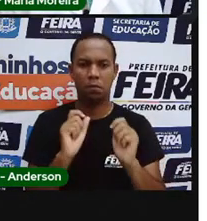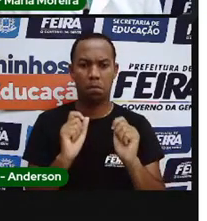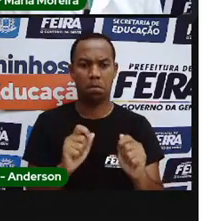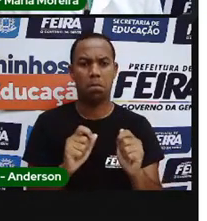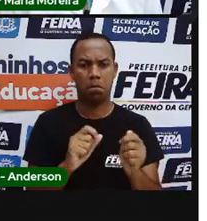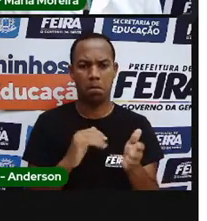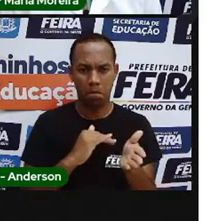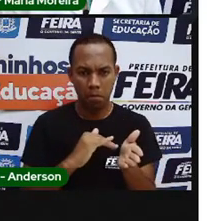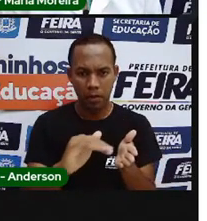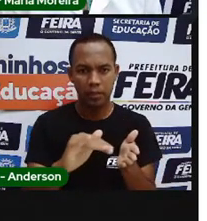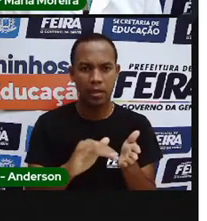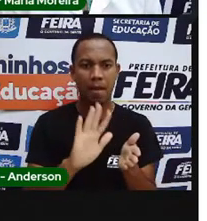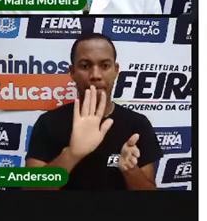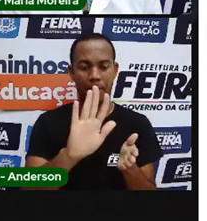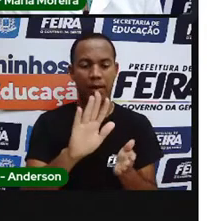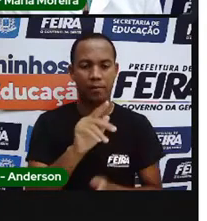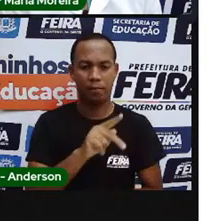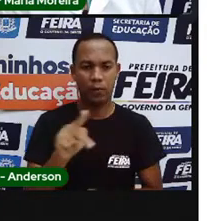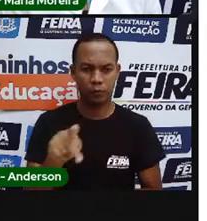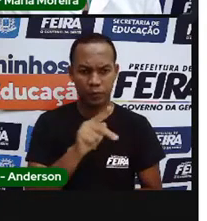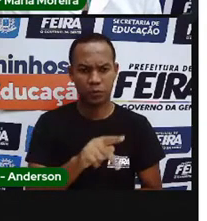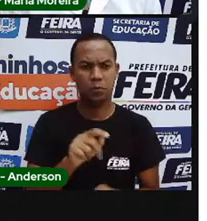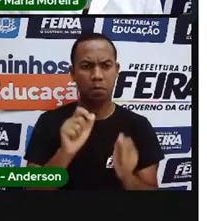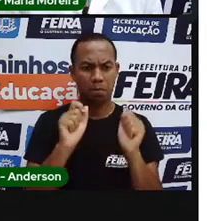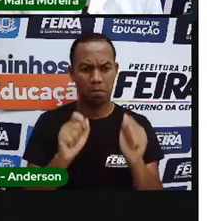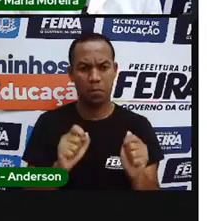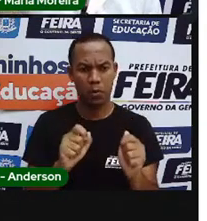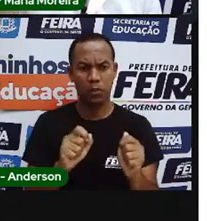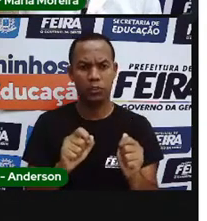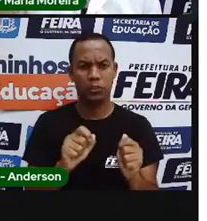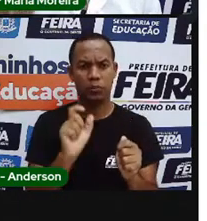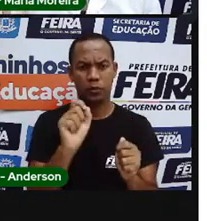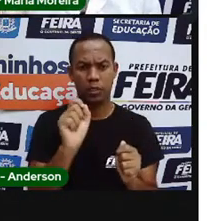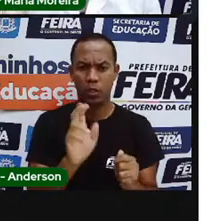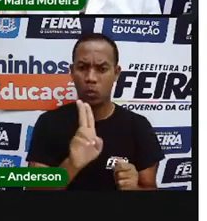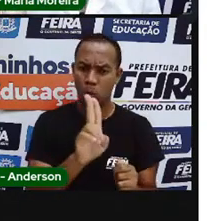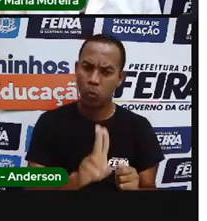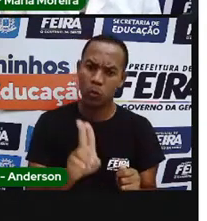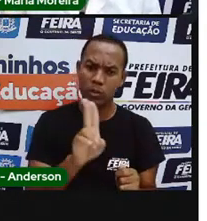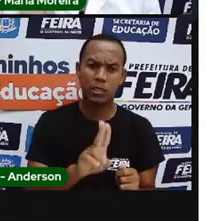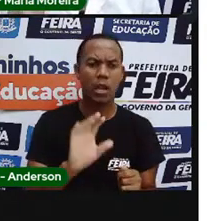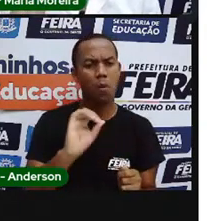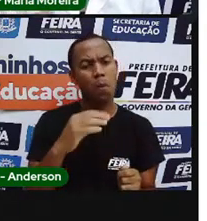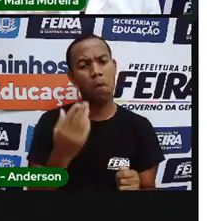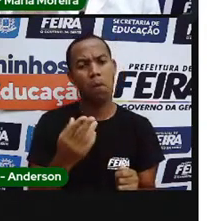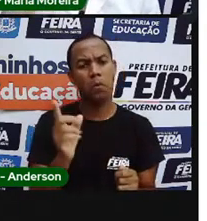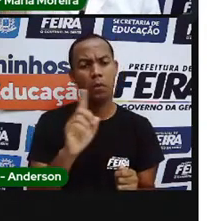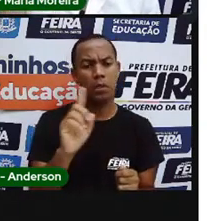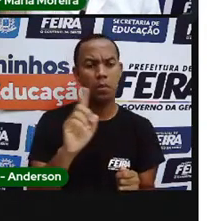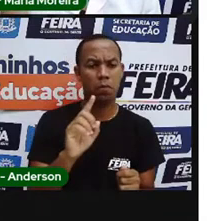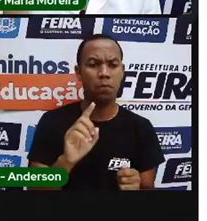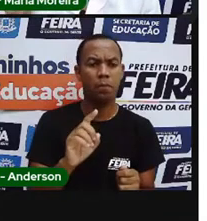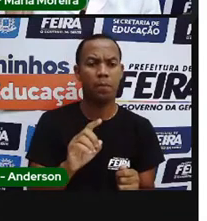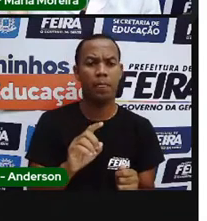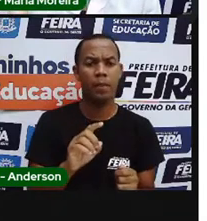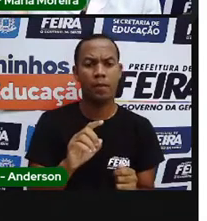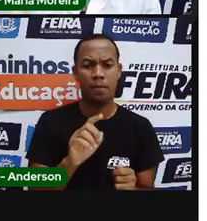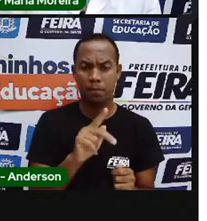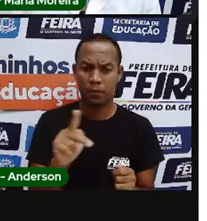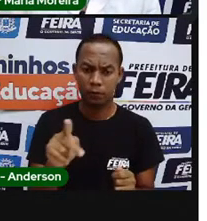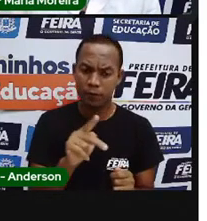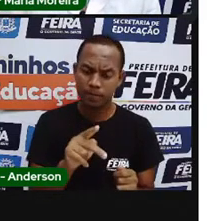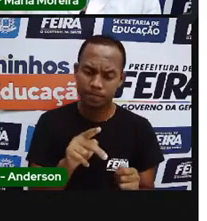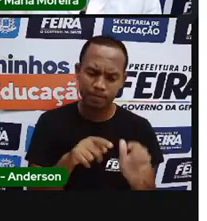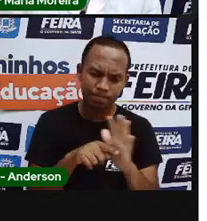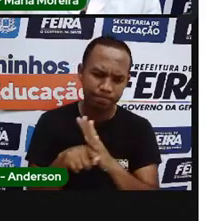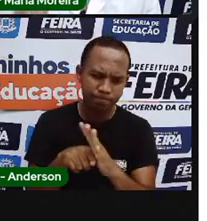utilizar ou não essa atividade. Por quê? O professor, ele vai, o quê? Olhar a turma e ver o que a turma necessita.